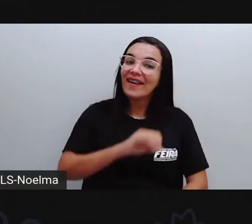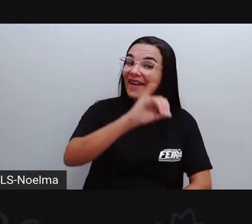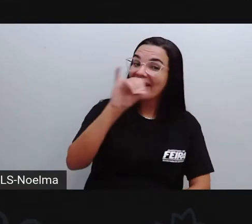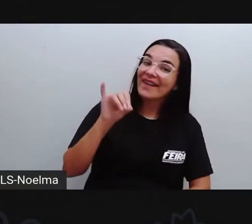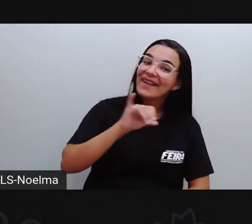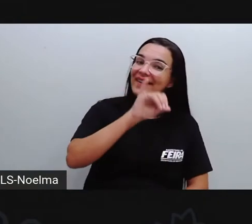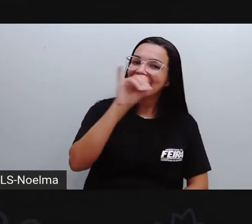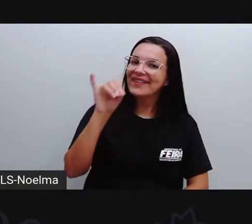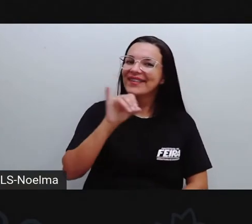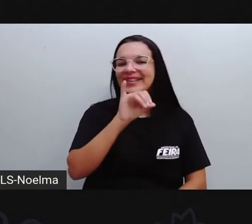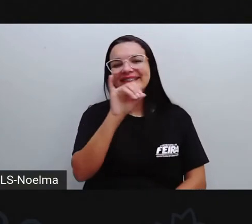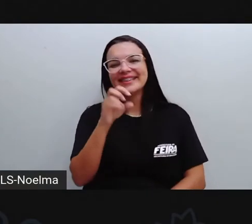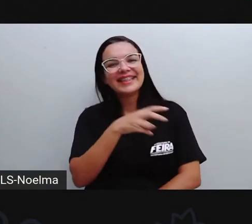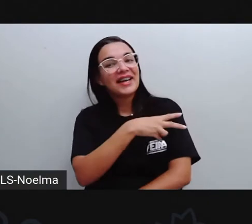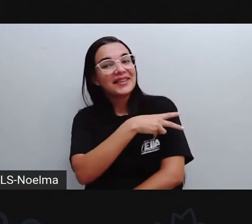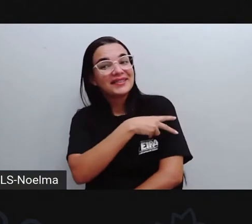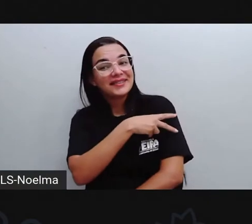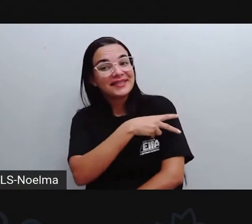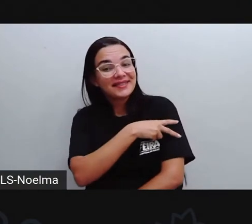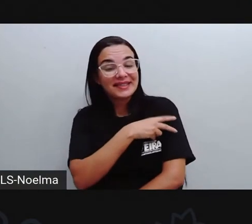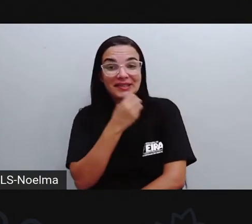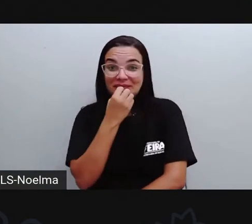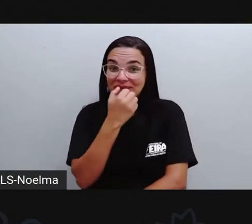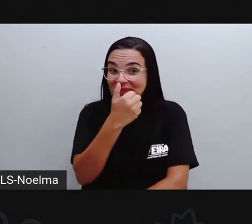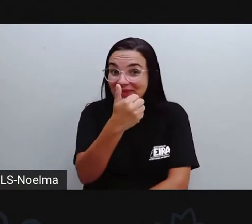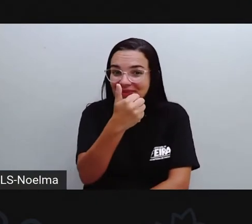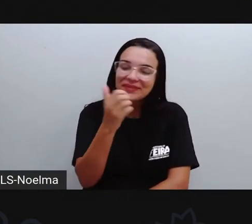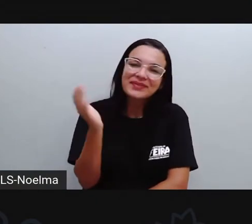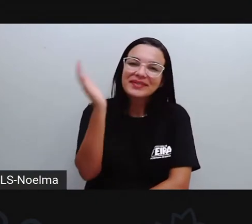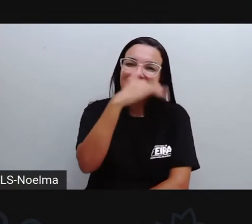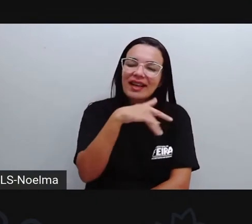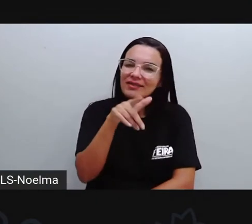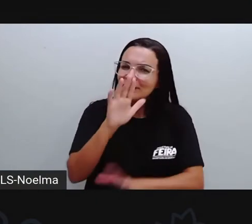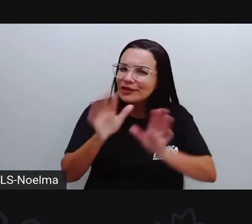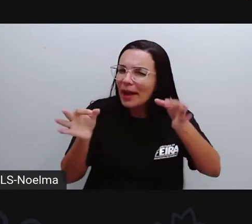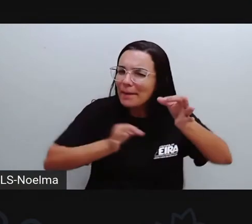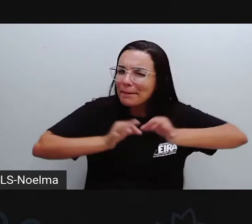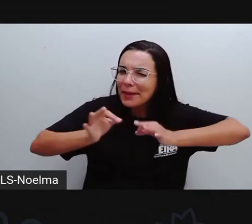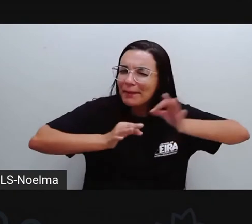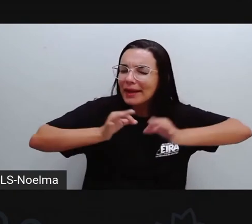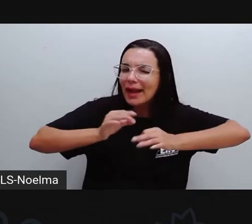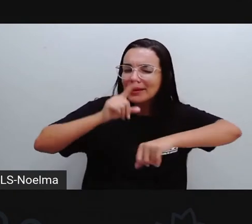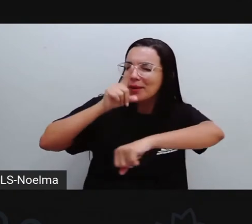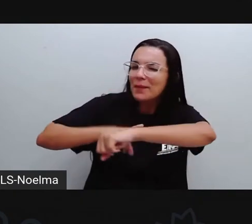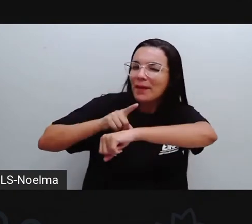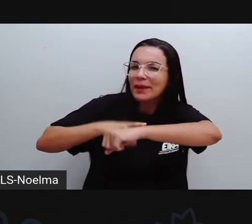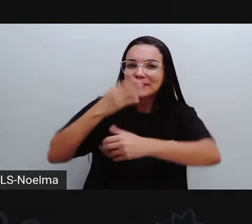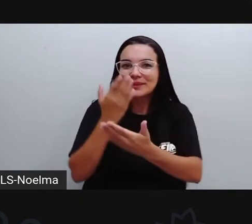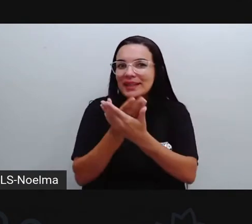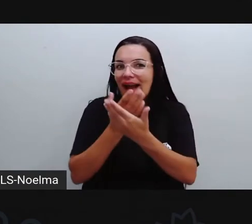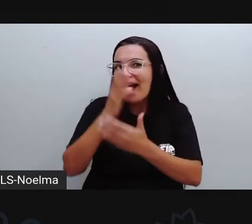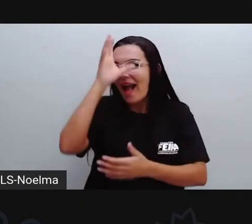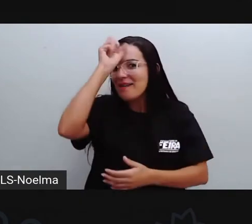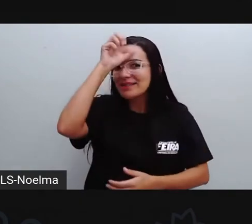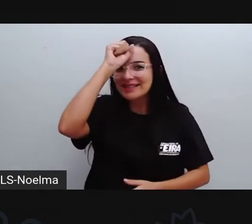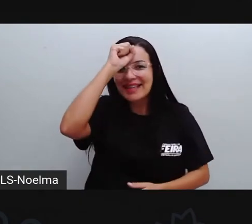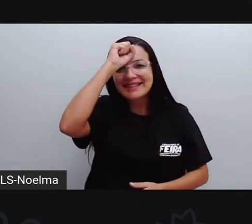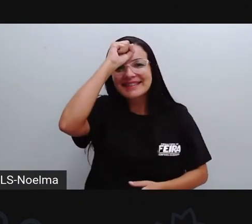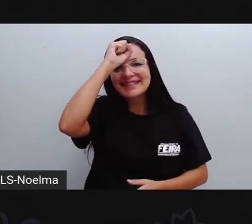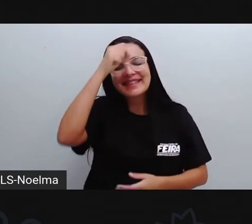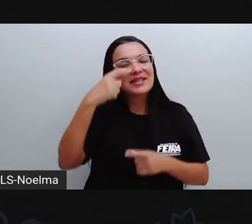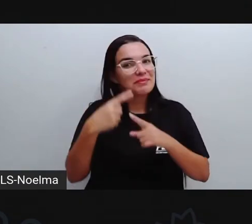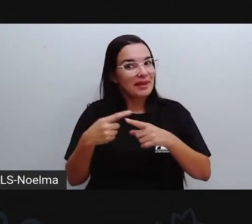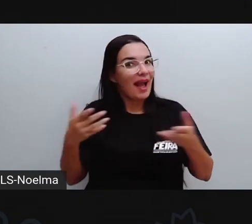Olá, segundo ano! Vamos lá? E aí tá preparado, hein? Pra mais um momento de muita aprendizagem,